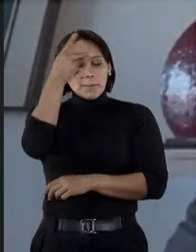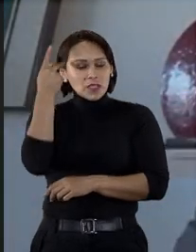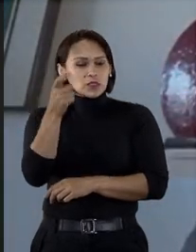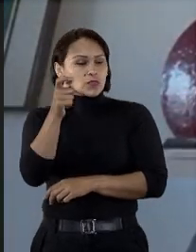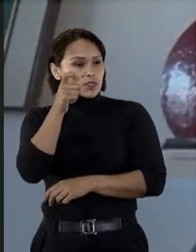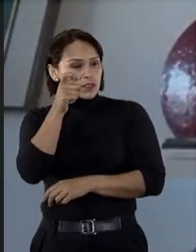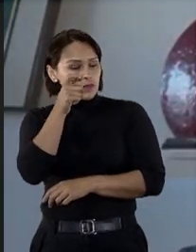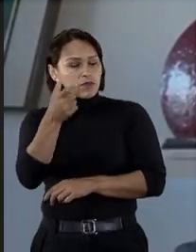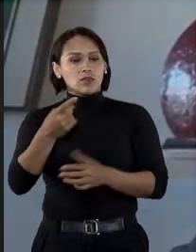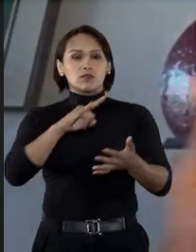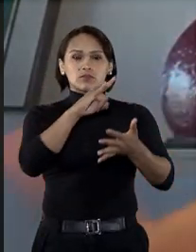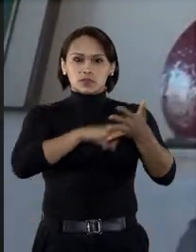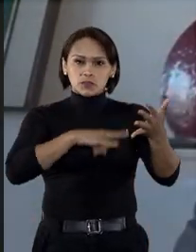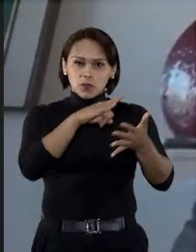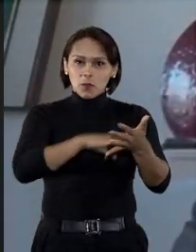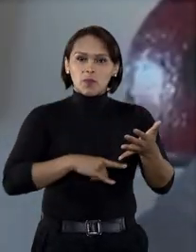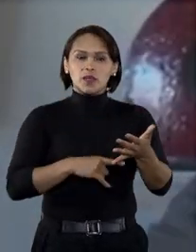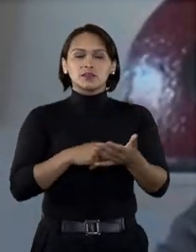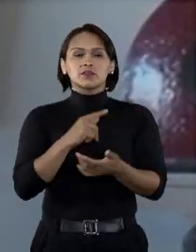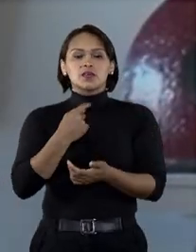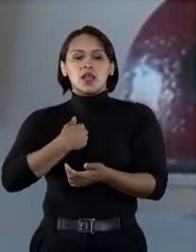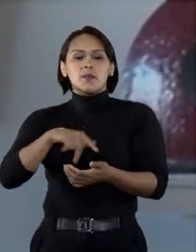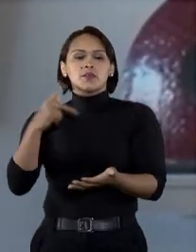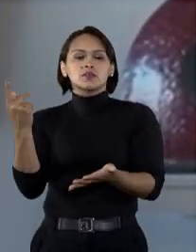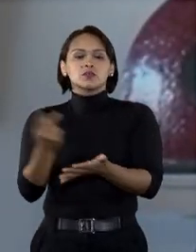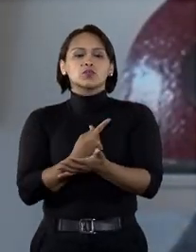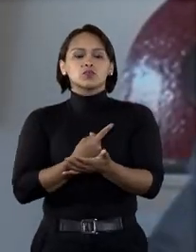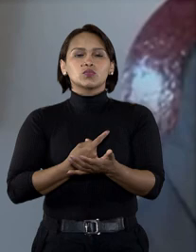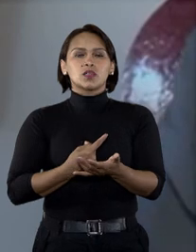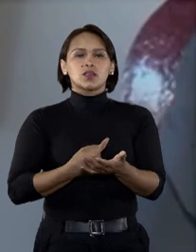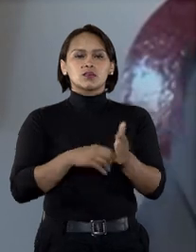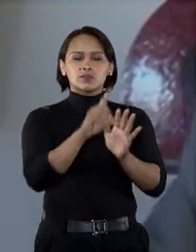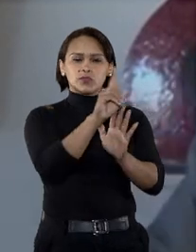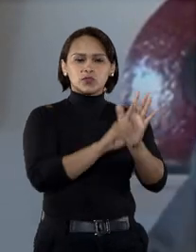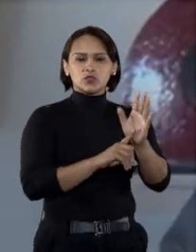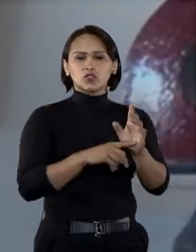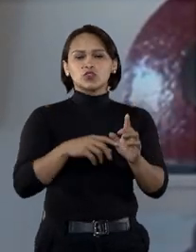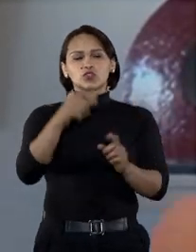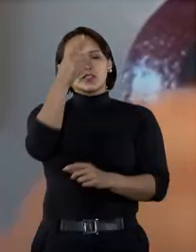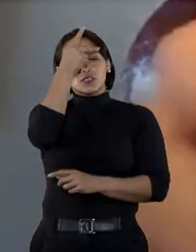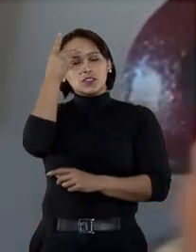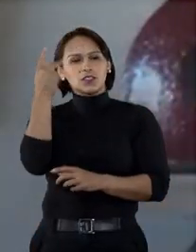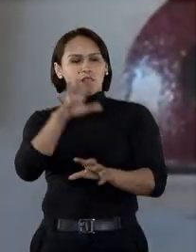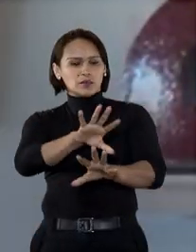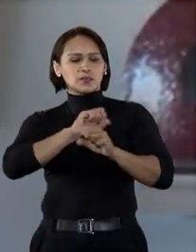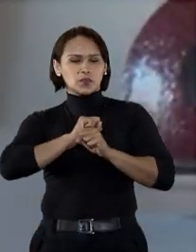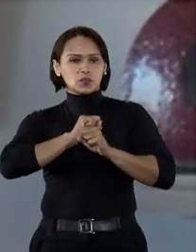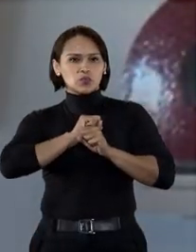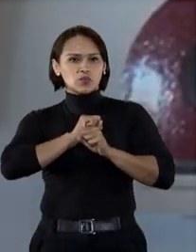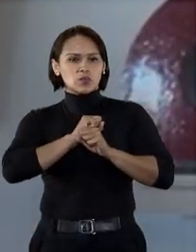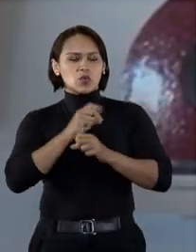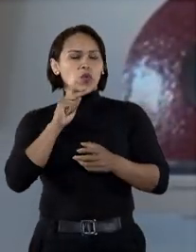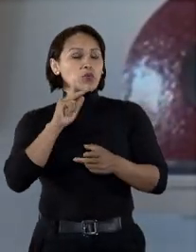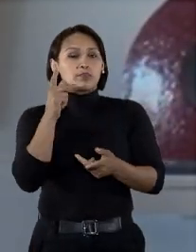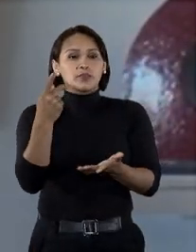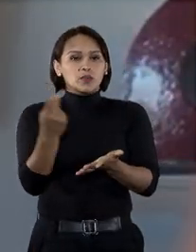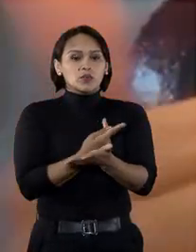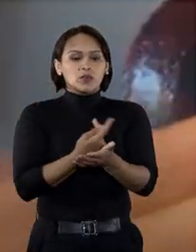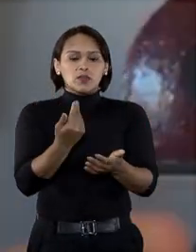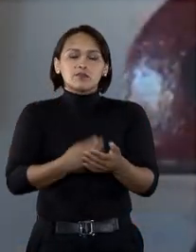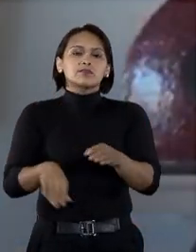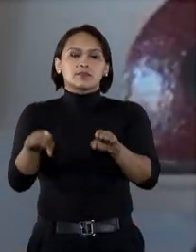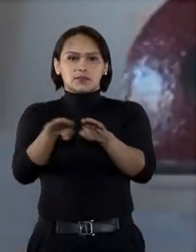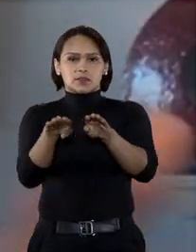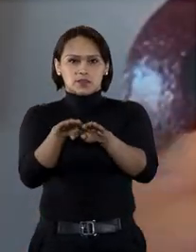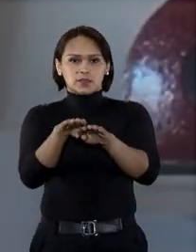testemunhas, documentos. Quando ocorre uma lesão de direito do consumidor, seja o consumidor estándar ou o